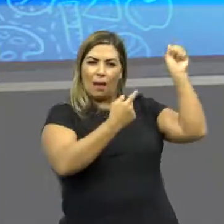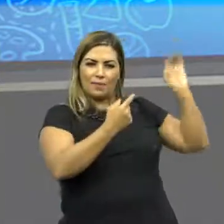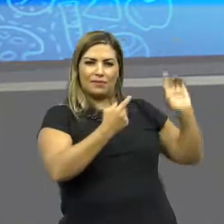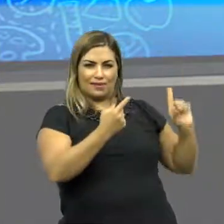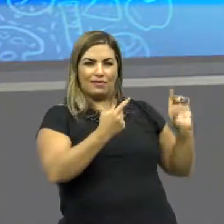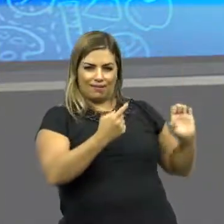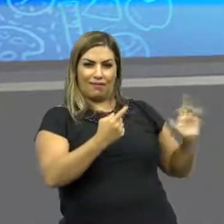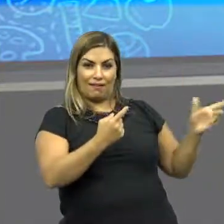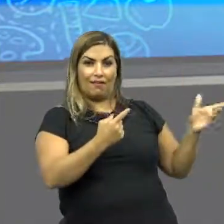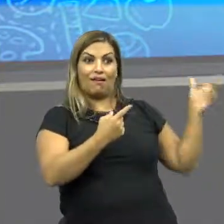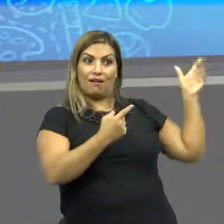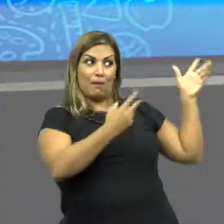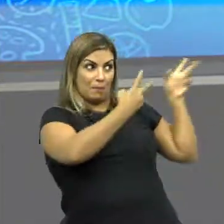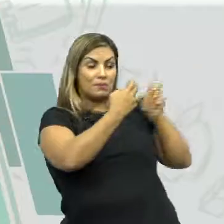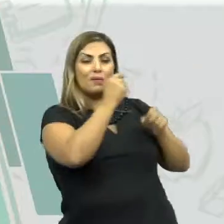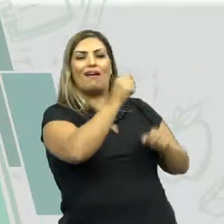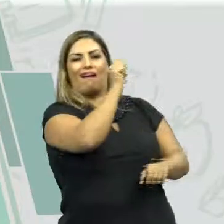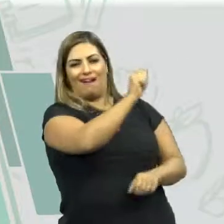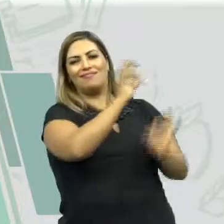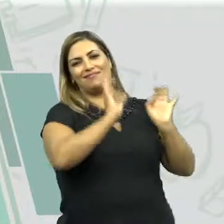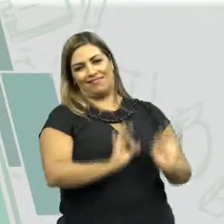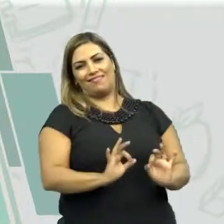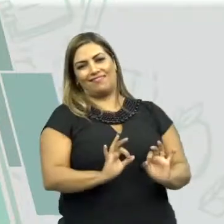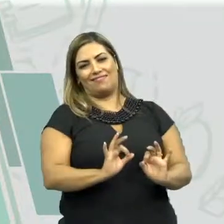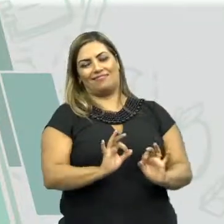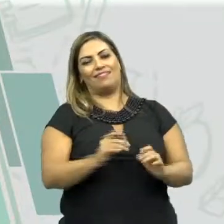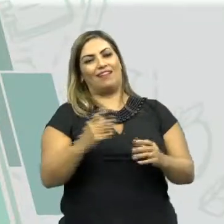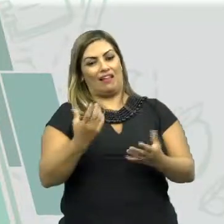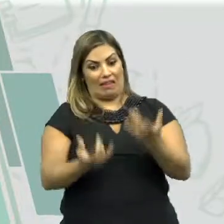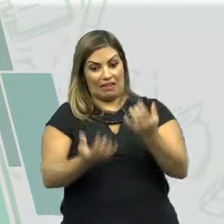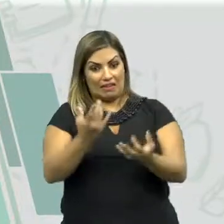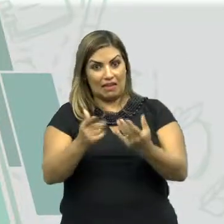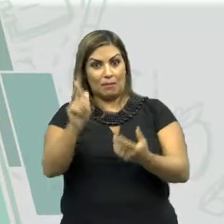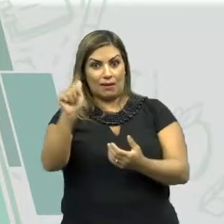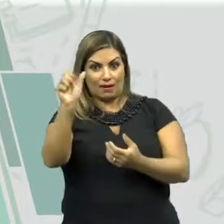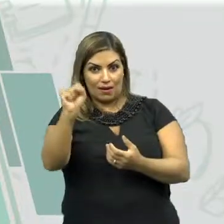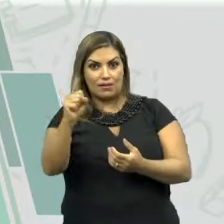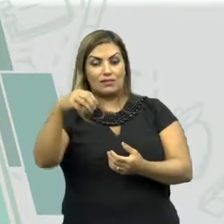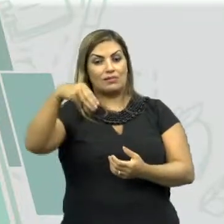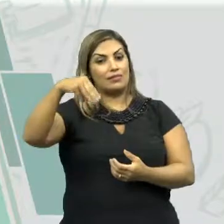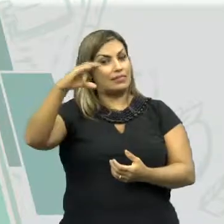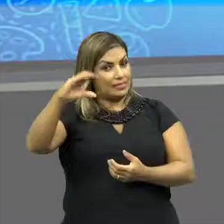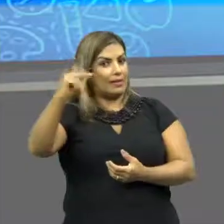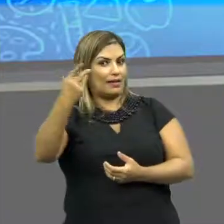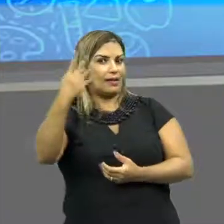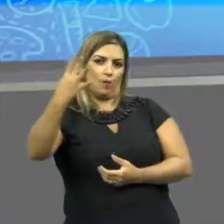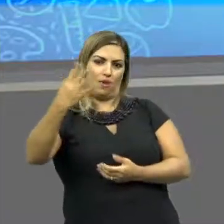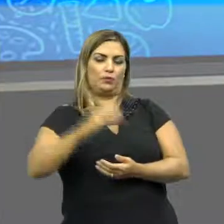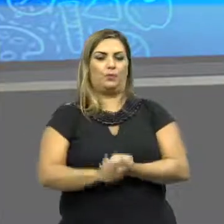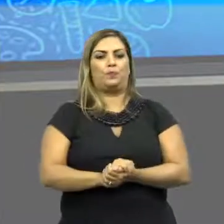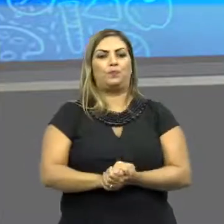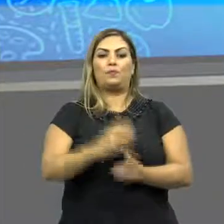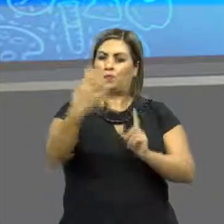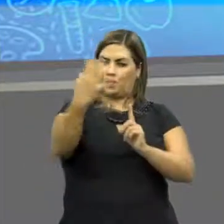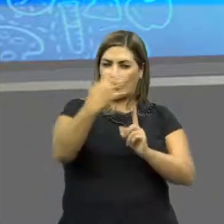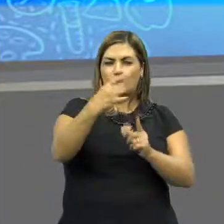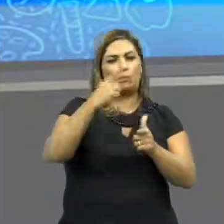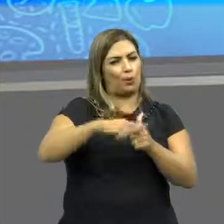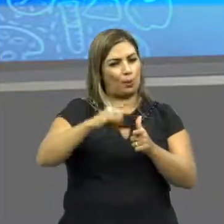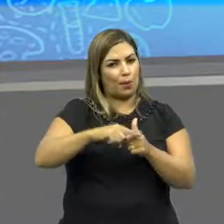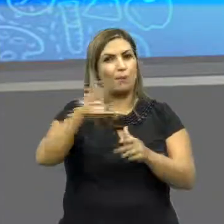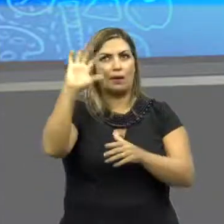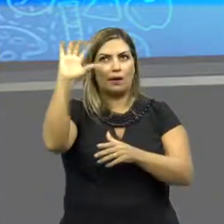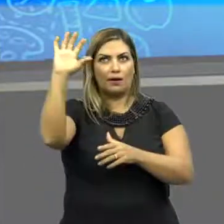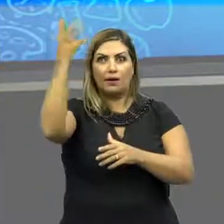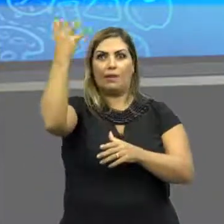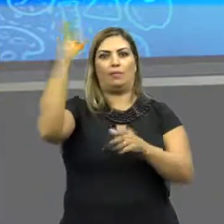alternativas, que você está vendo aí, a letra A, queima de gás metano. O segundo impacto ambiental, que é